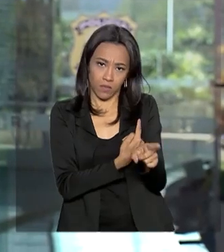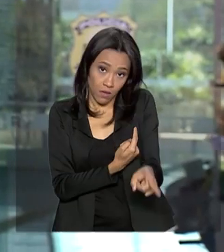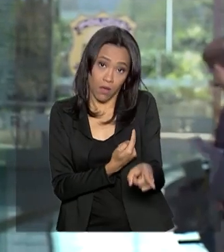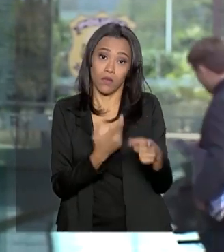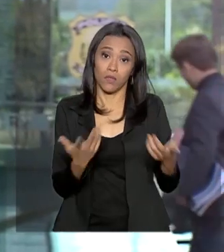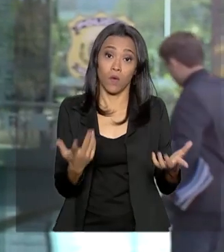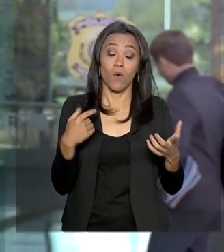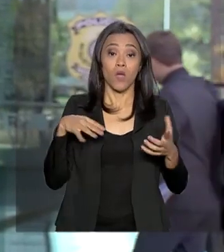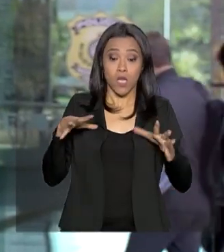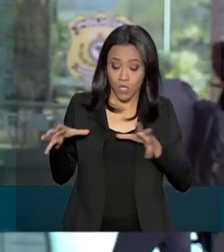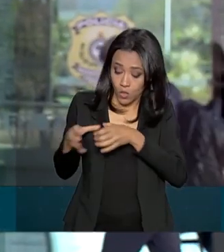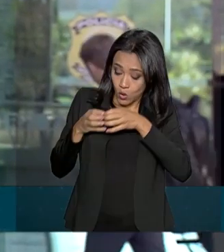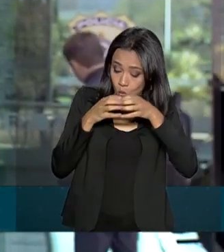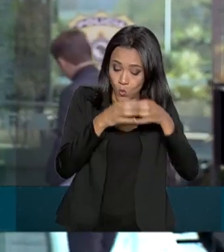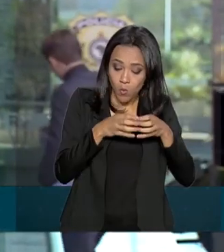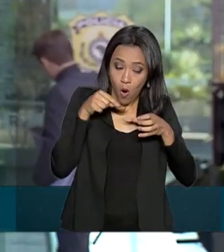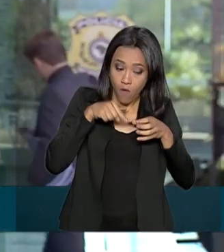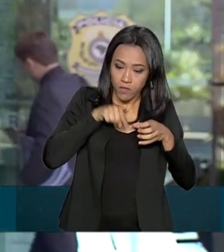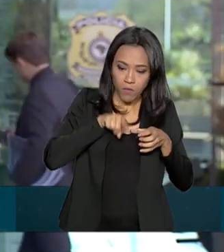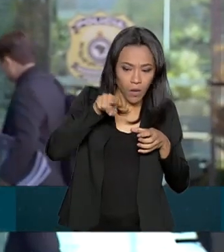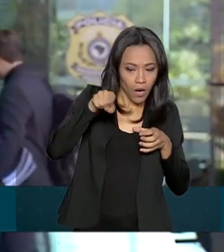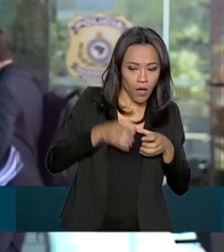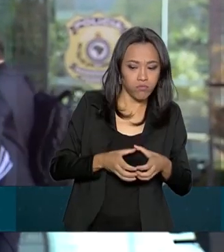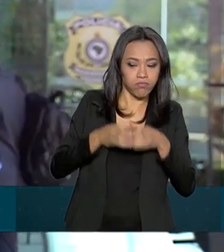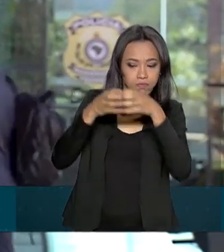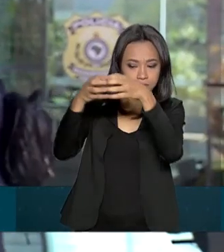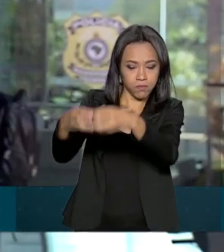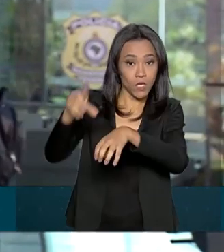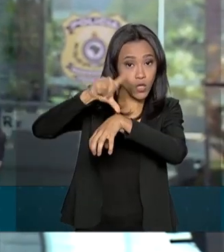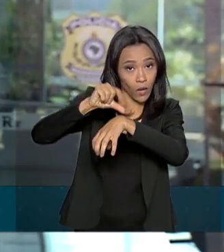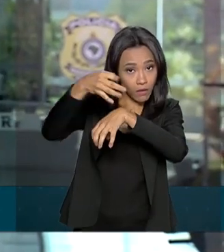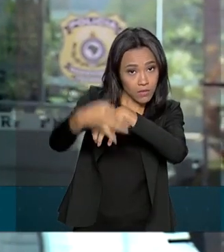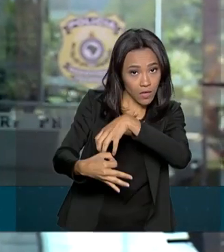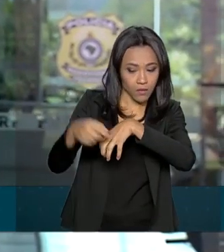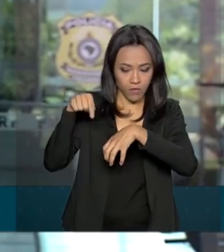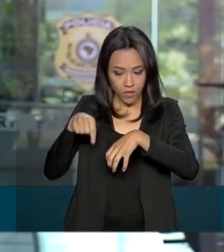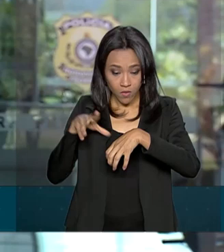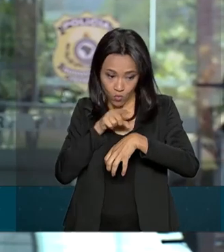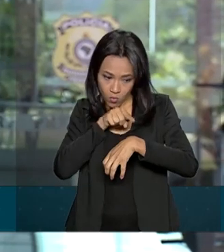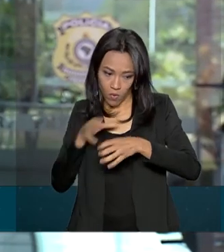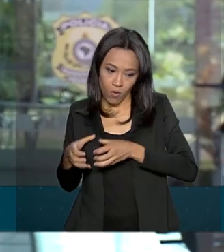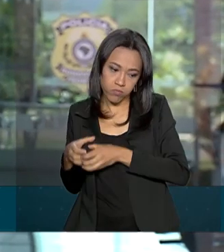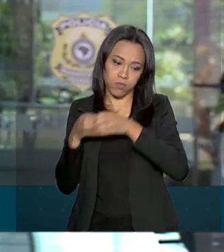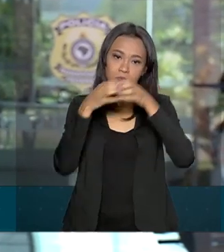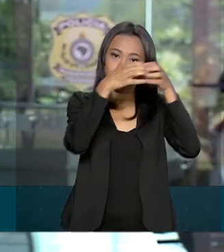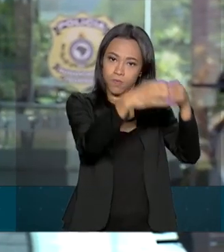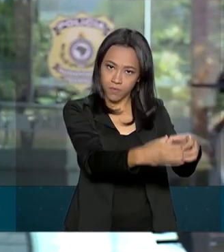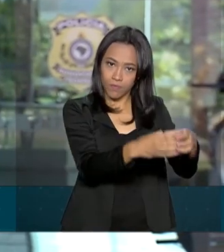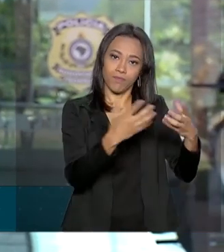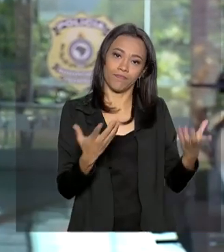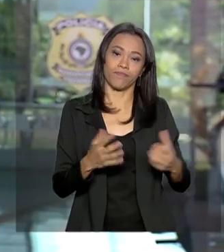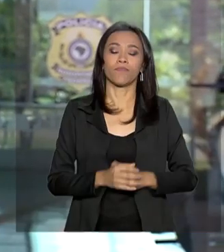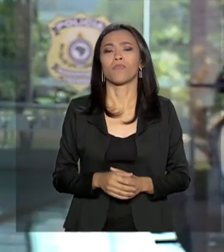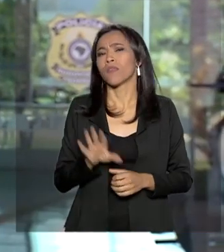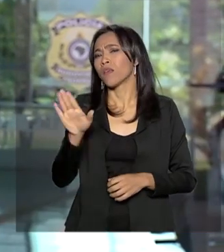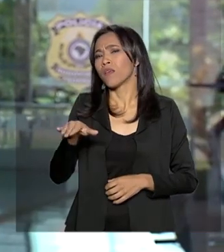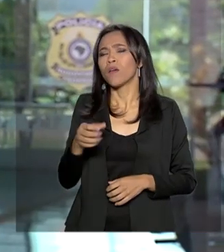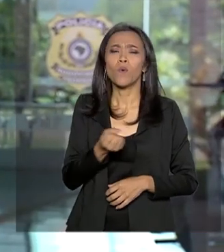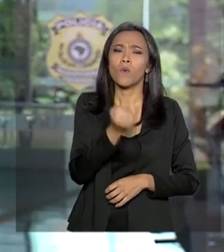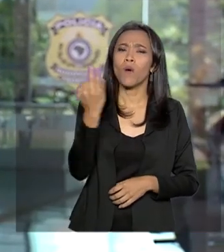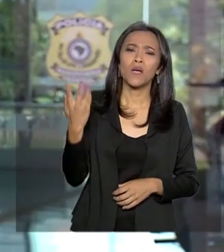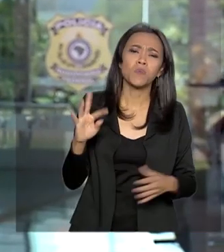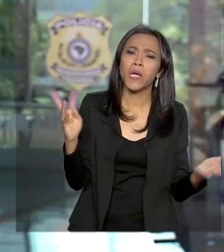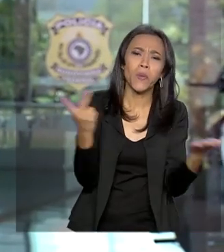ele é direcionado para locais e horários específicos pra gente poder coibir a violência no trânsito e a criminalidade. Quais são as infrações mais